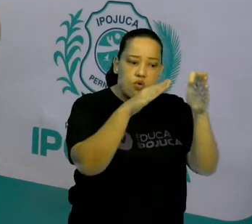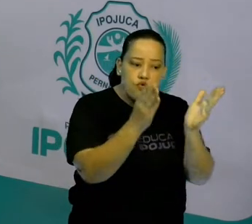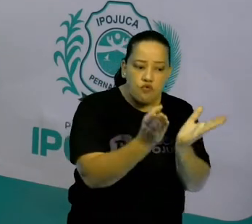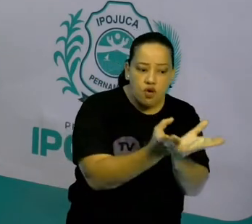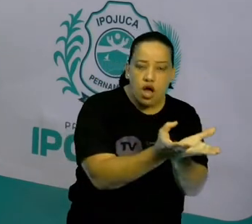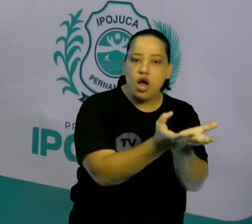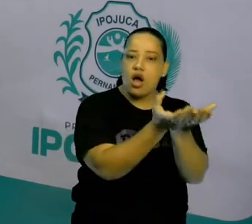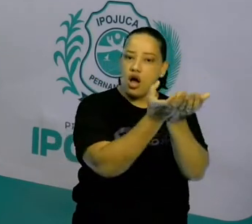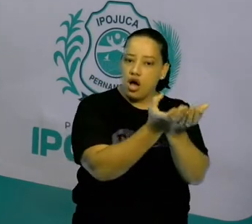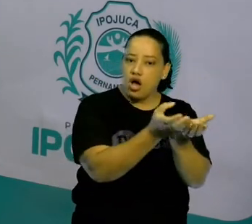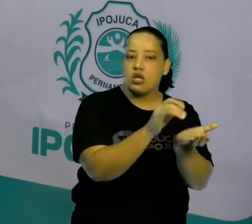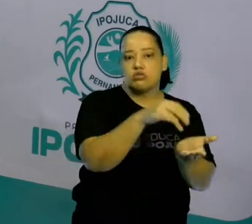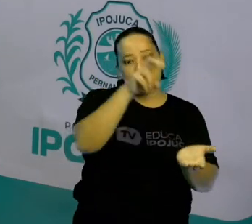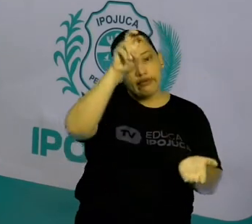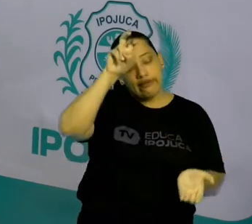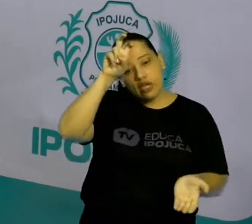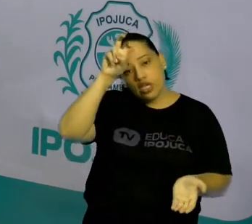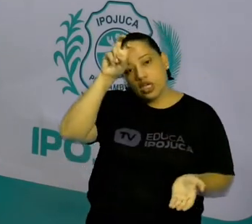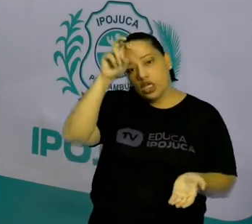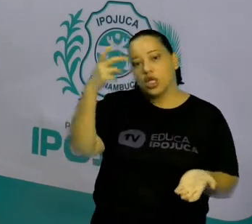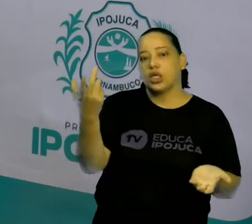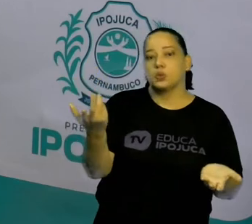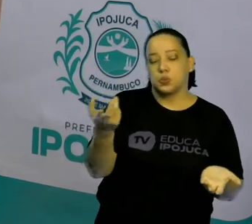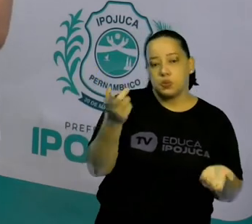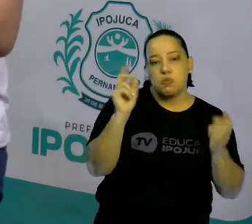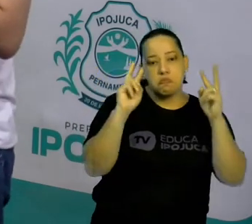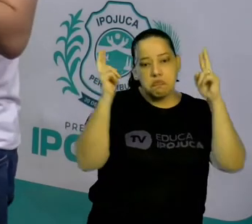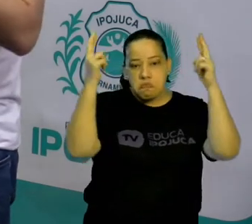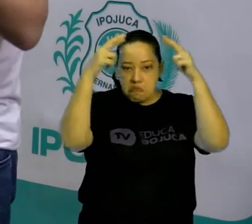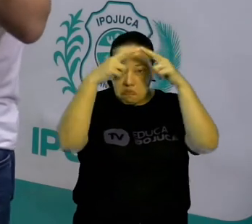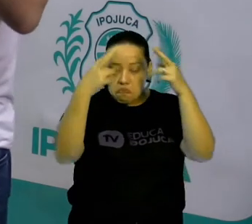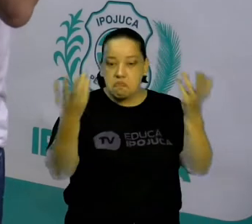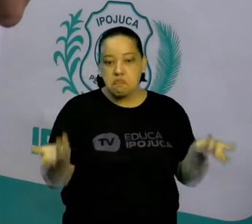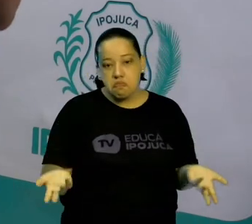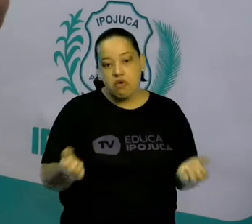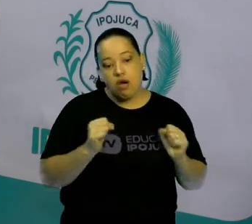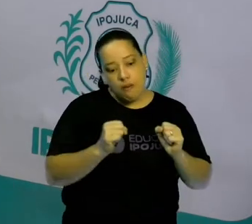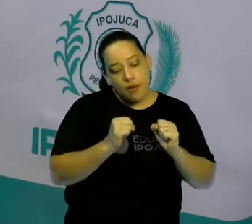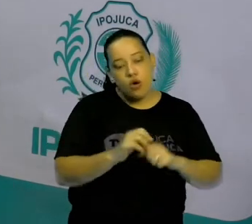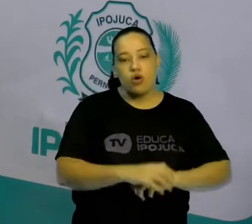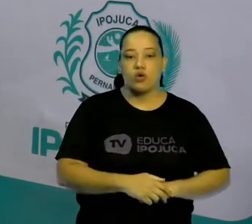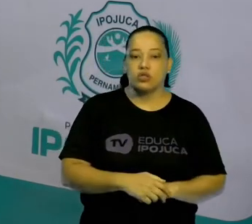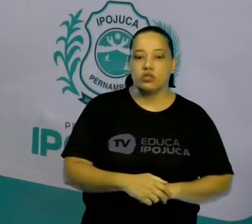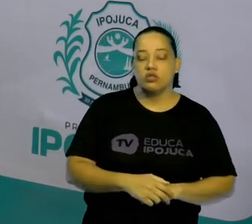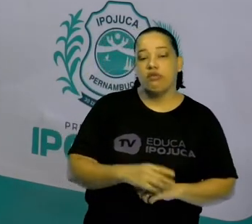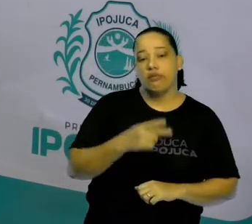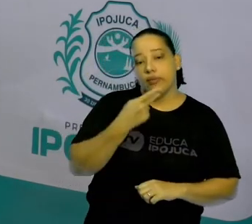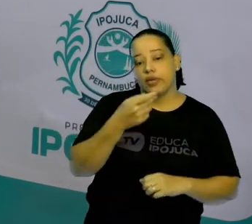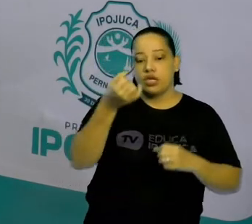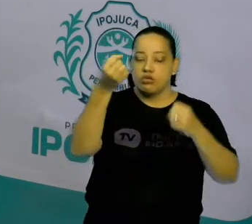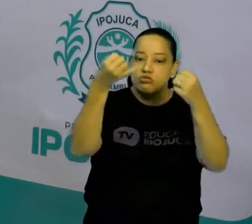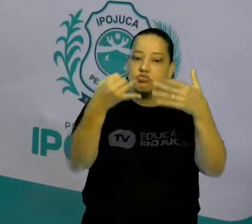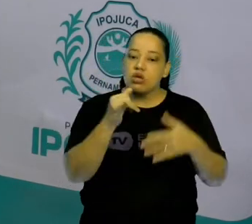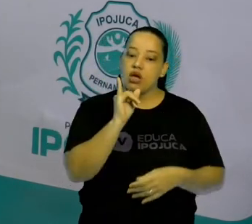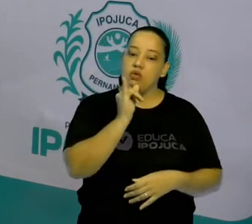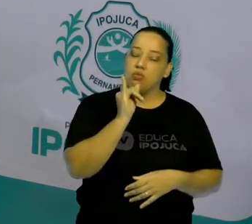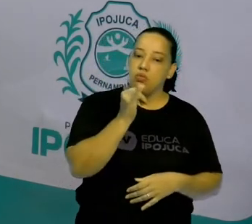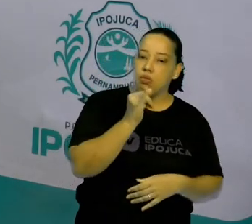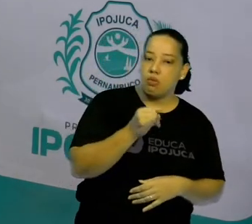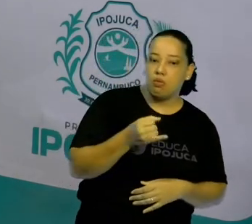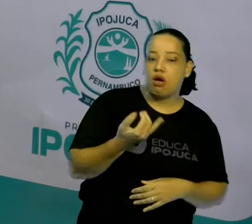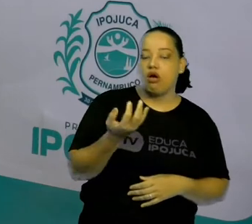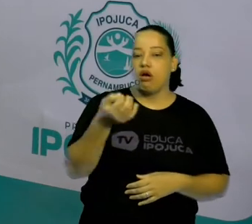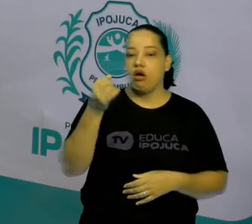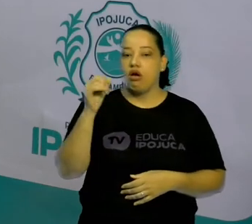gregos ou os egípcios. Ela pode ser também relatos orais, como por exemplo, as histórias que